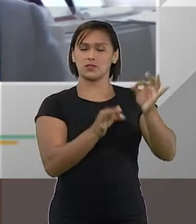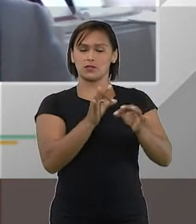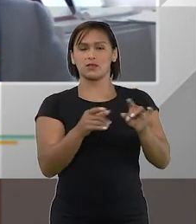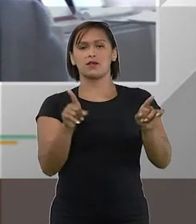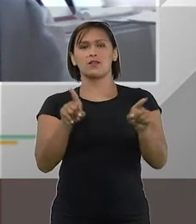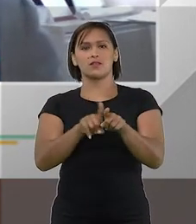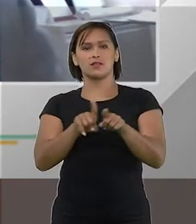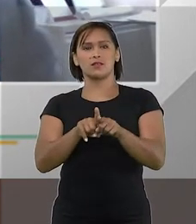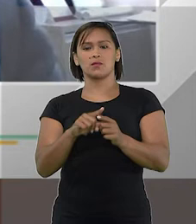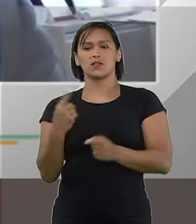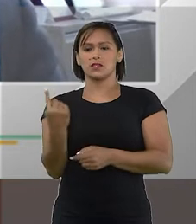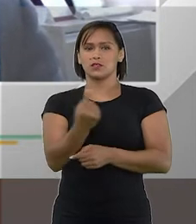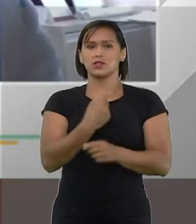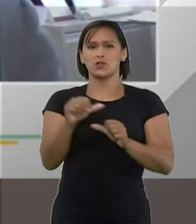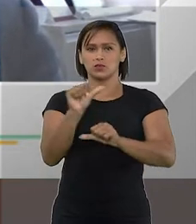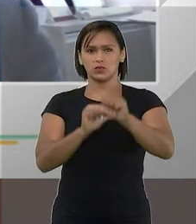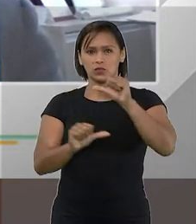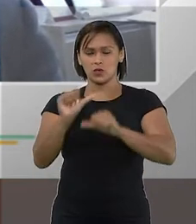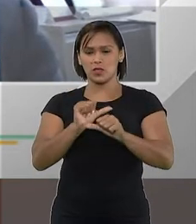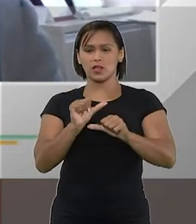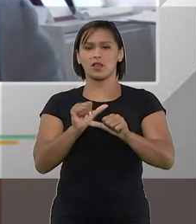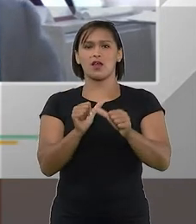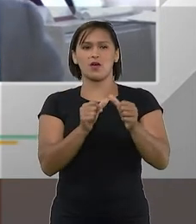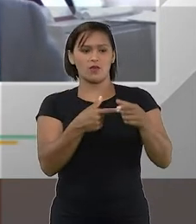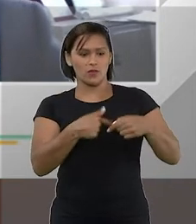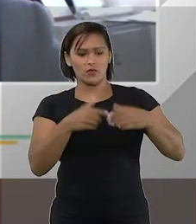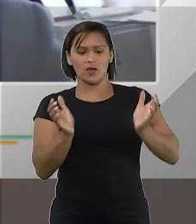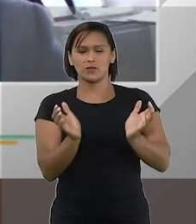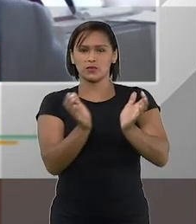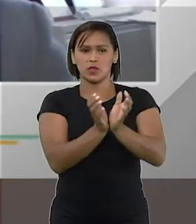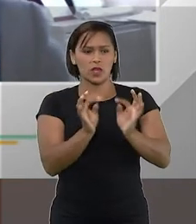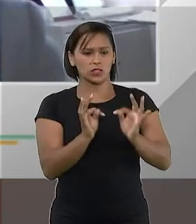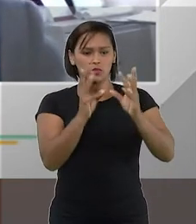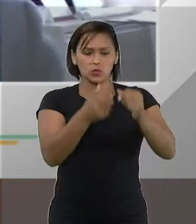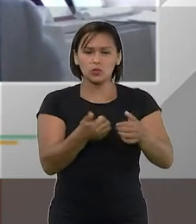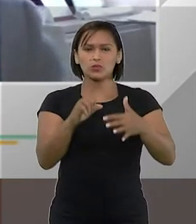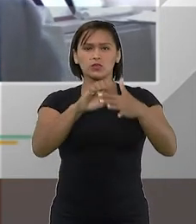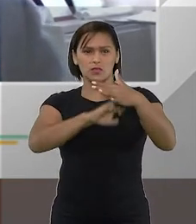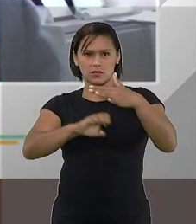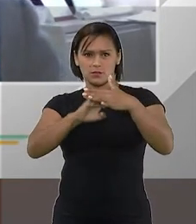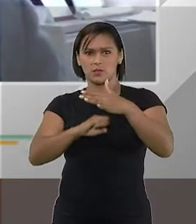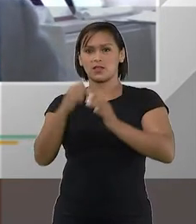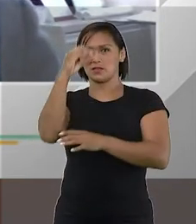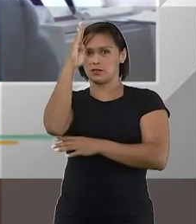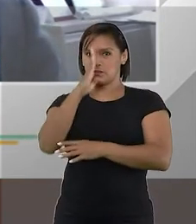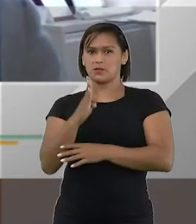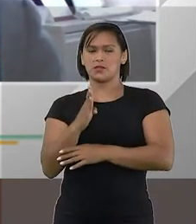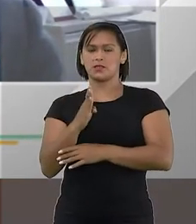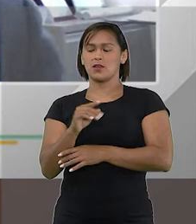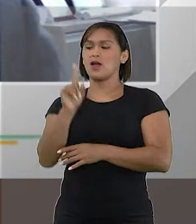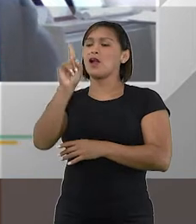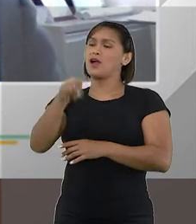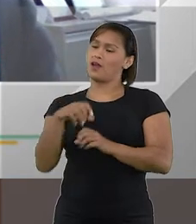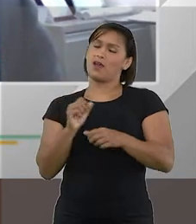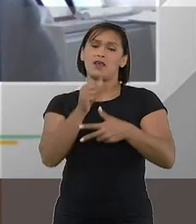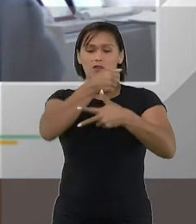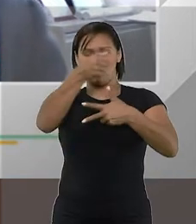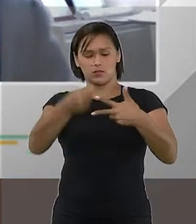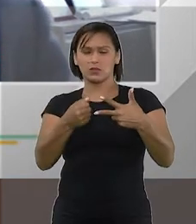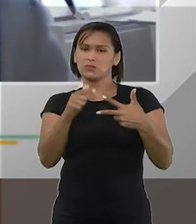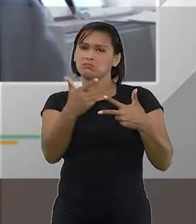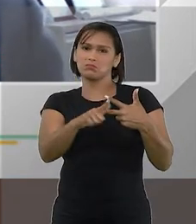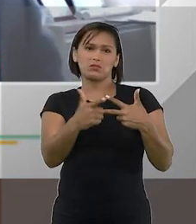E também, se nós tornássemos esse mecanismo acessível a todas as empresas brasileiras, aí o poder